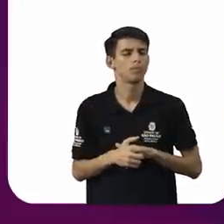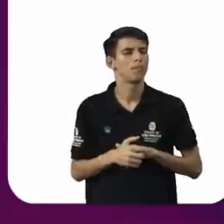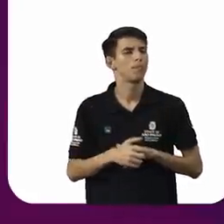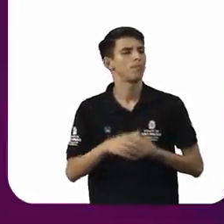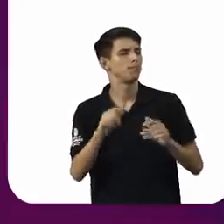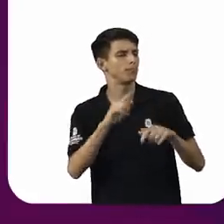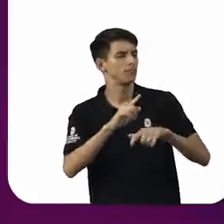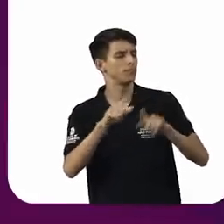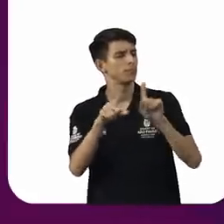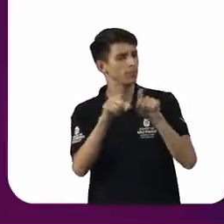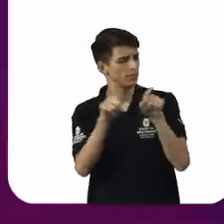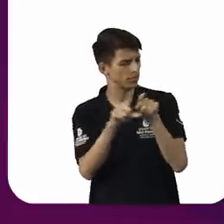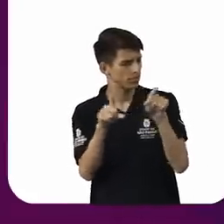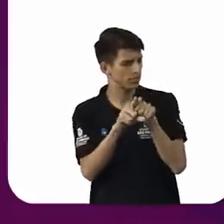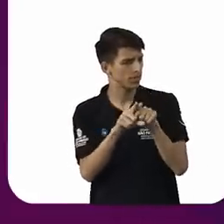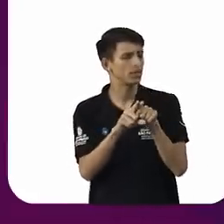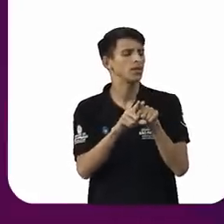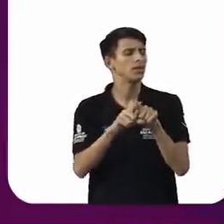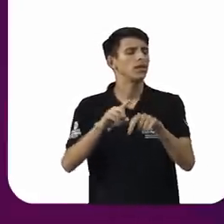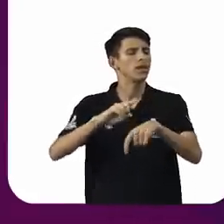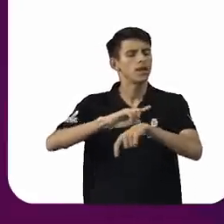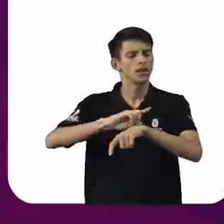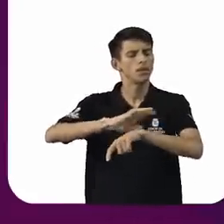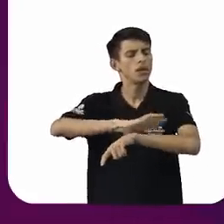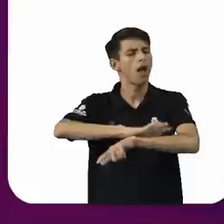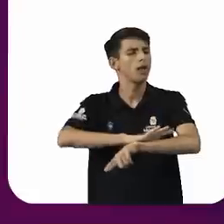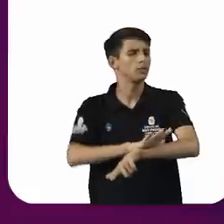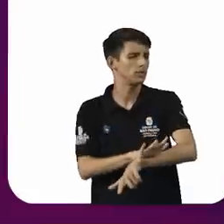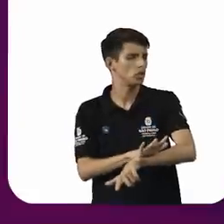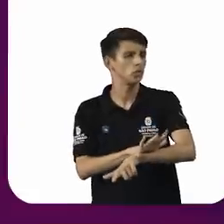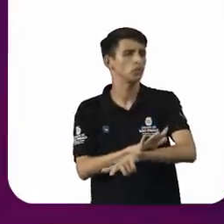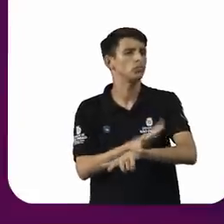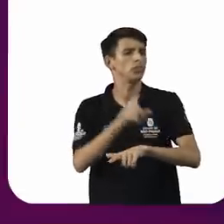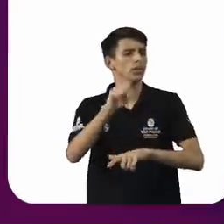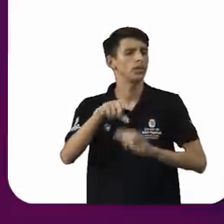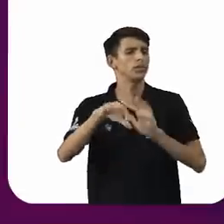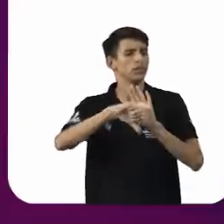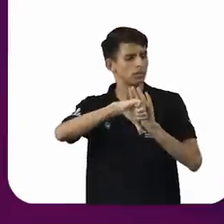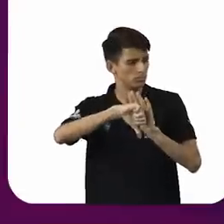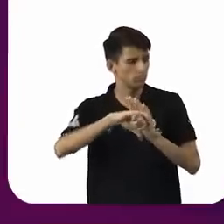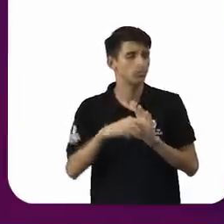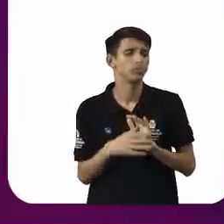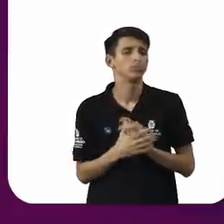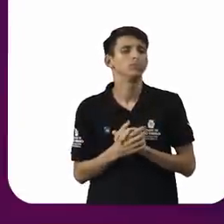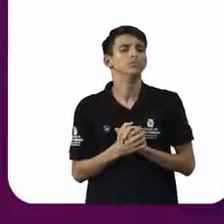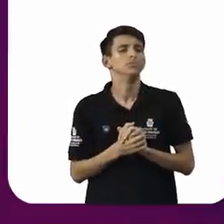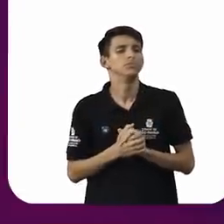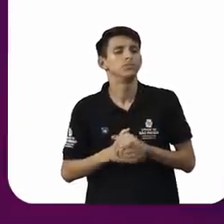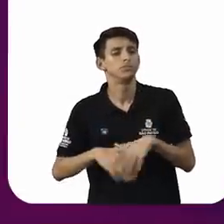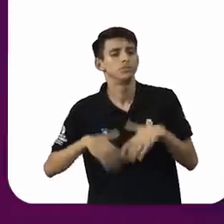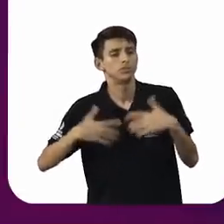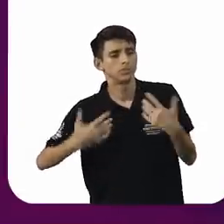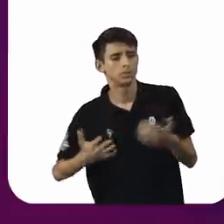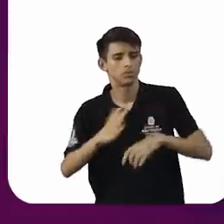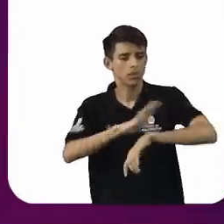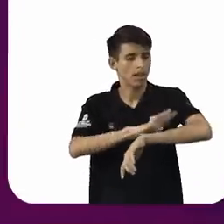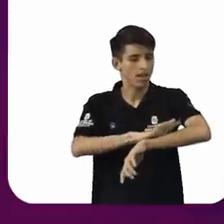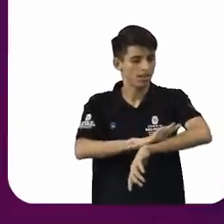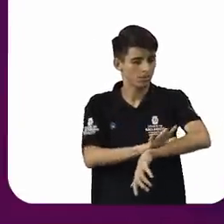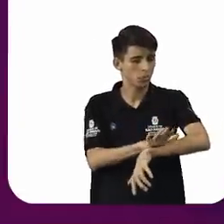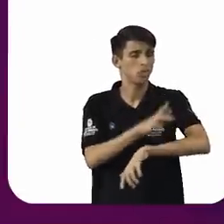Racismo religioso é crime? E onde denunciar? Racismo religioso é um ilícito